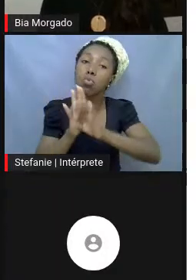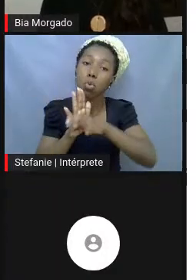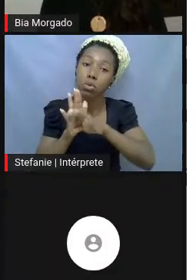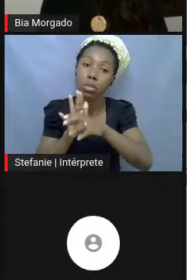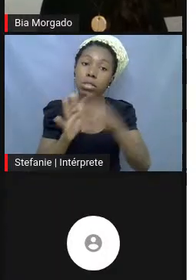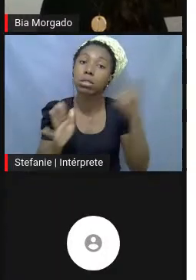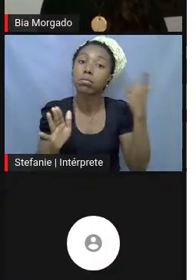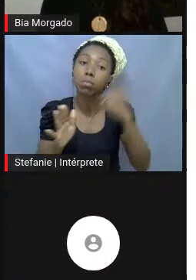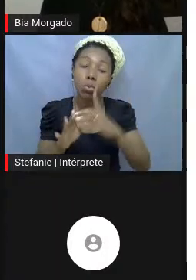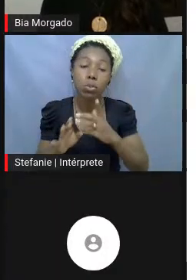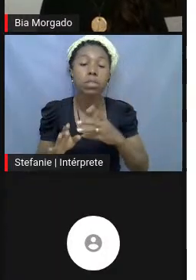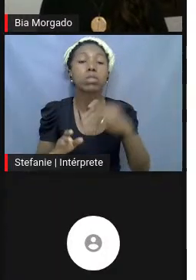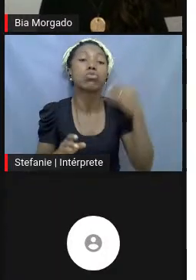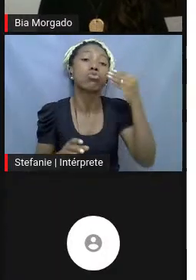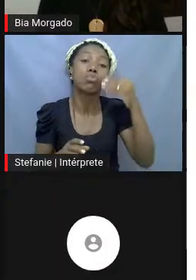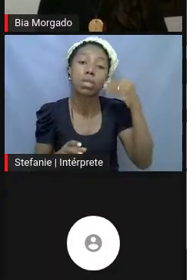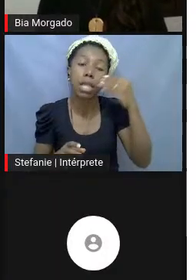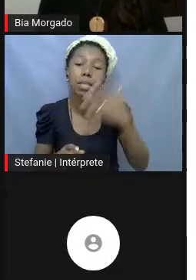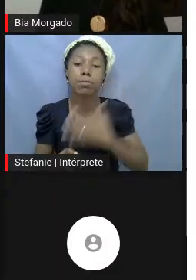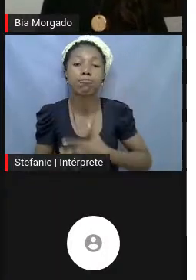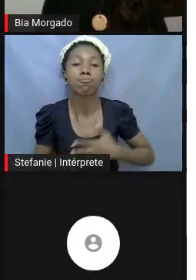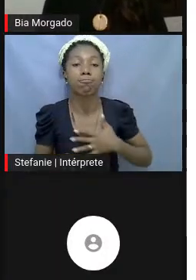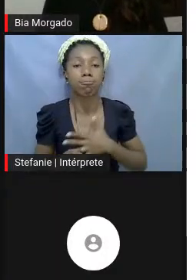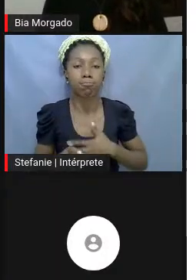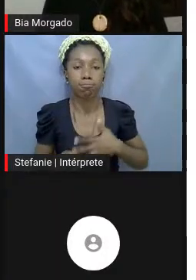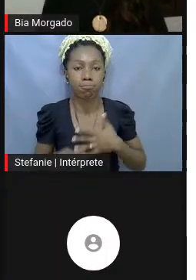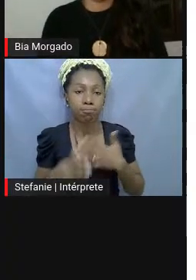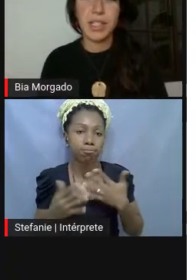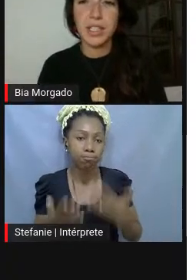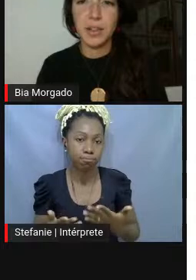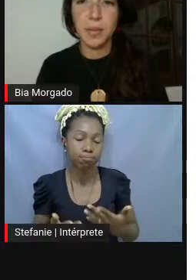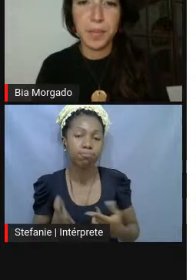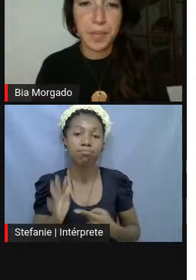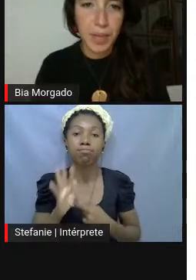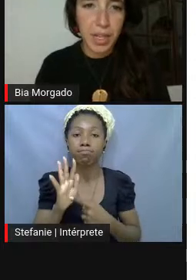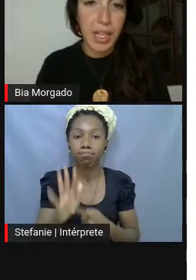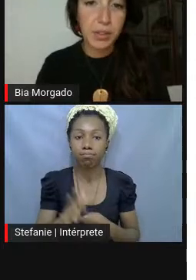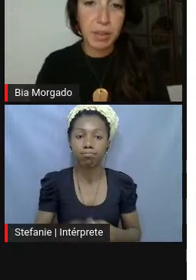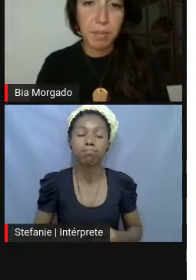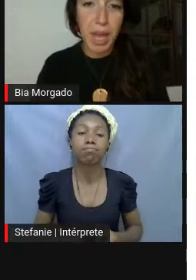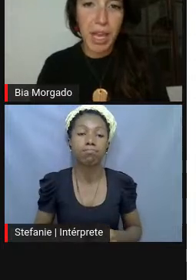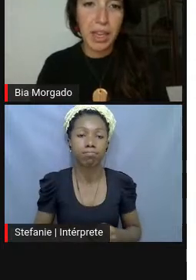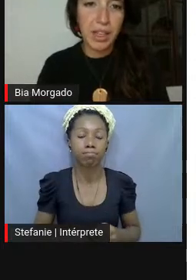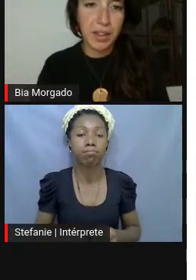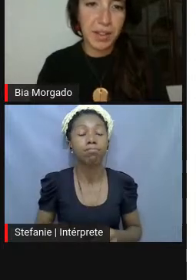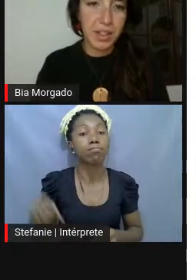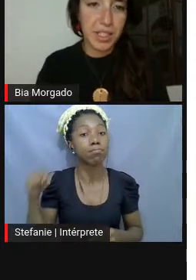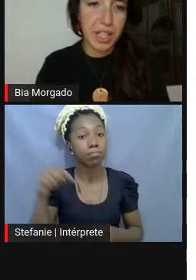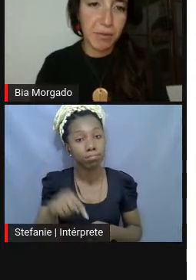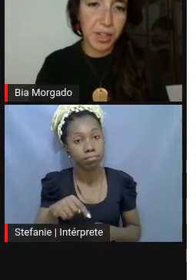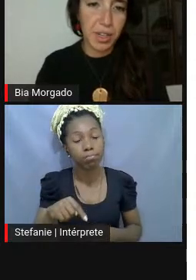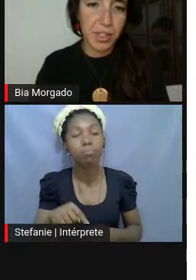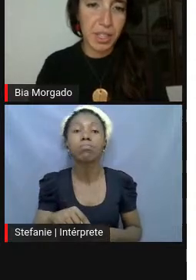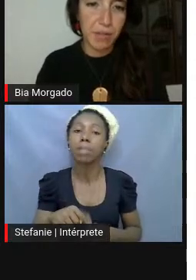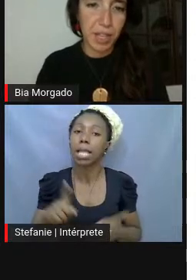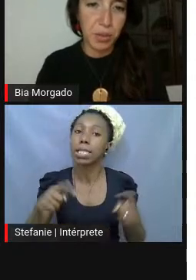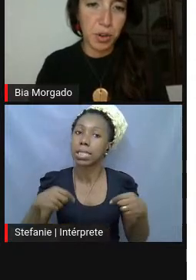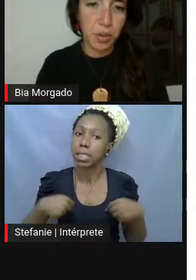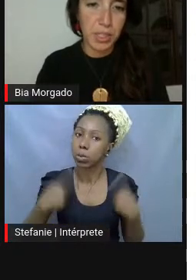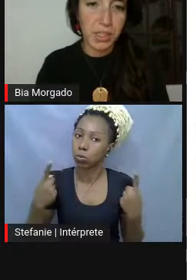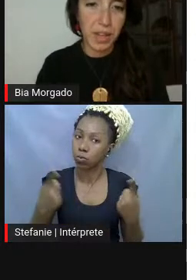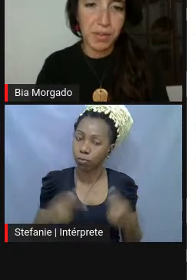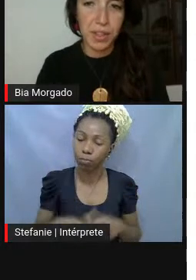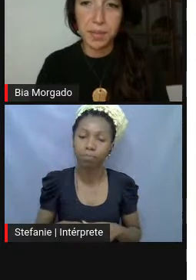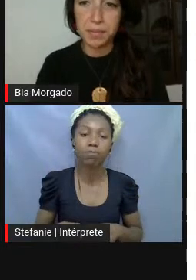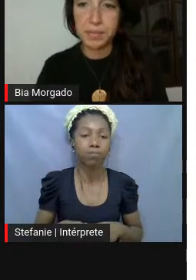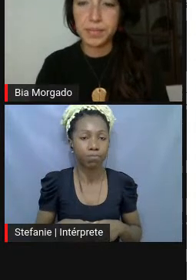experiência talvez satisfatória de apresentação. E isso é bem desafiador,